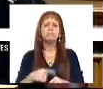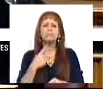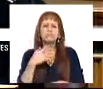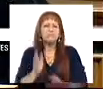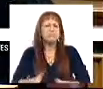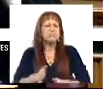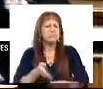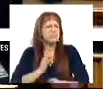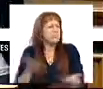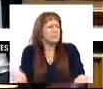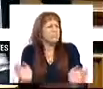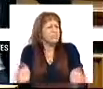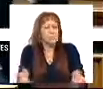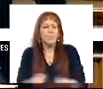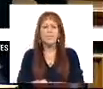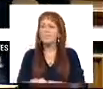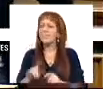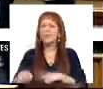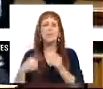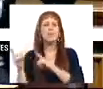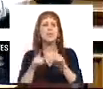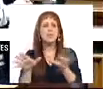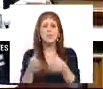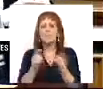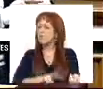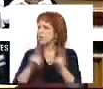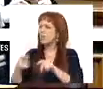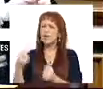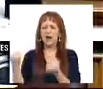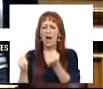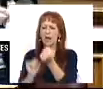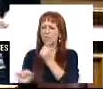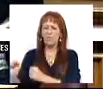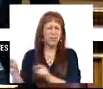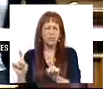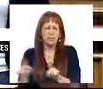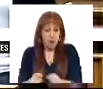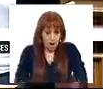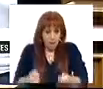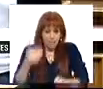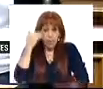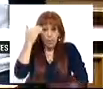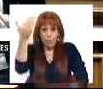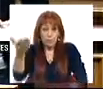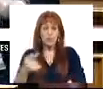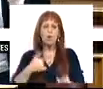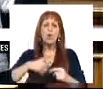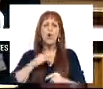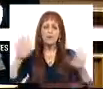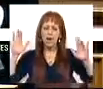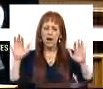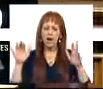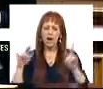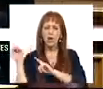inútil passarem depois do transporte coletivo para o transporte individual. Isto é uma aposta no futuro. Nós queremos